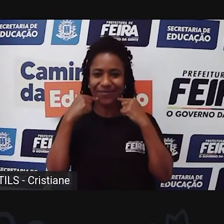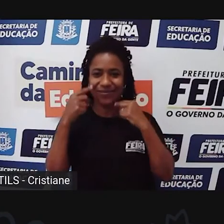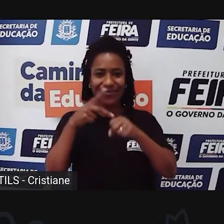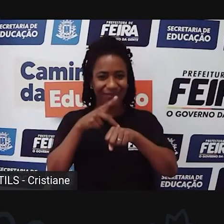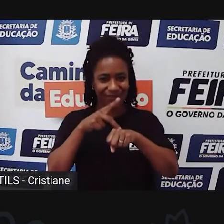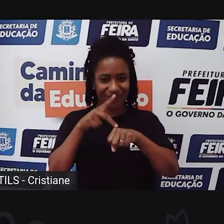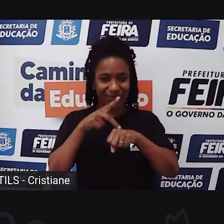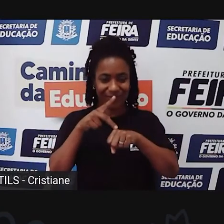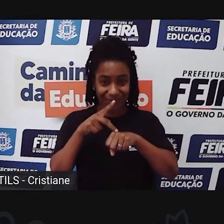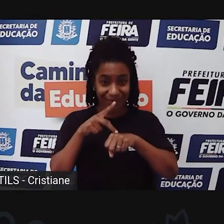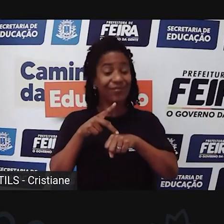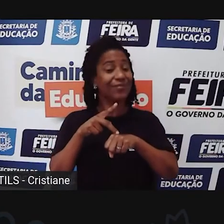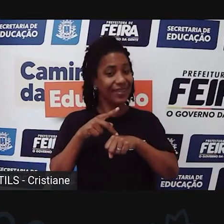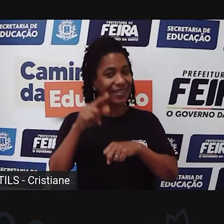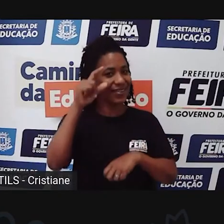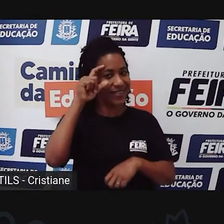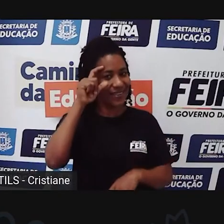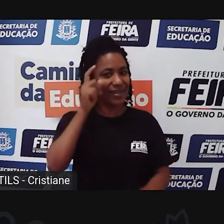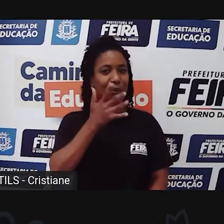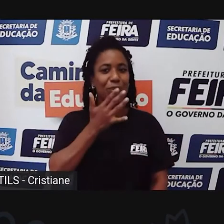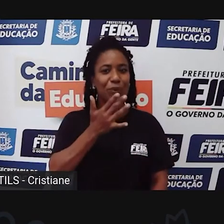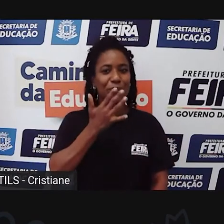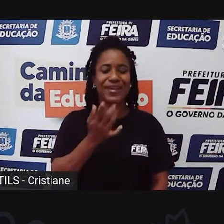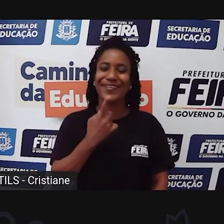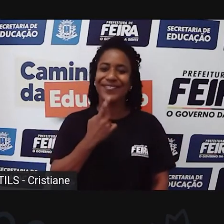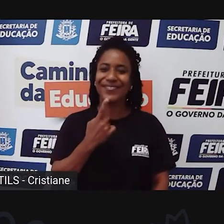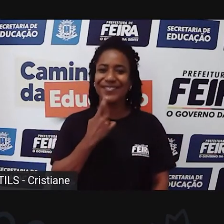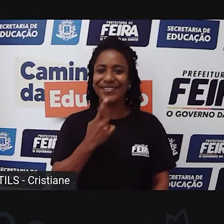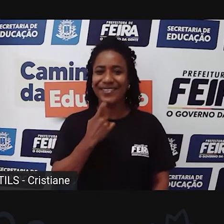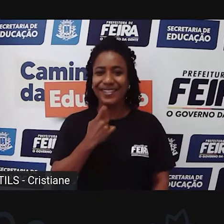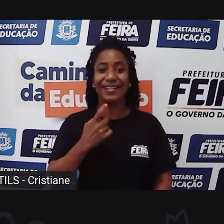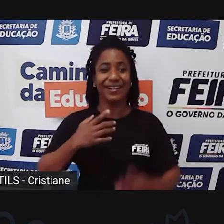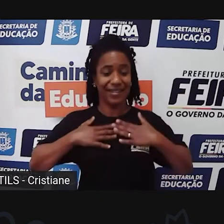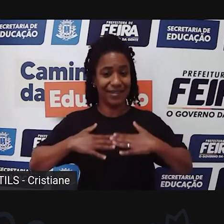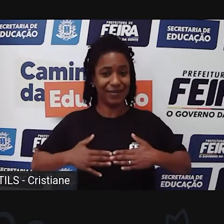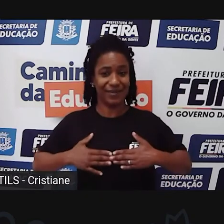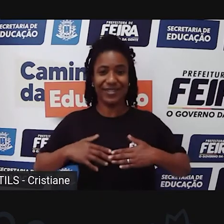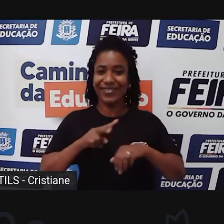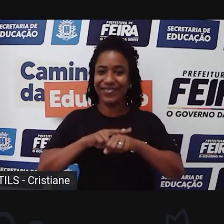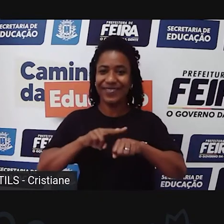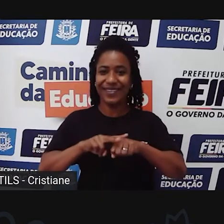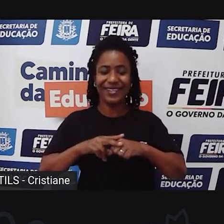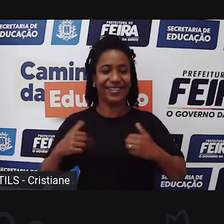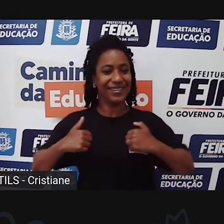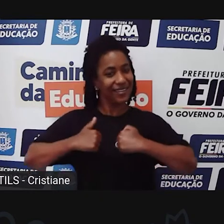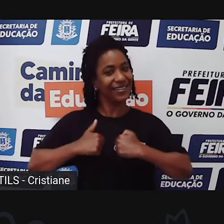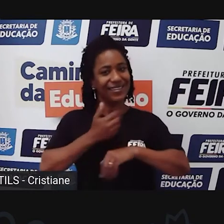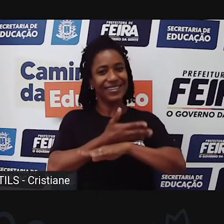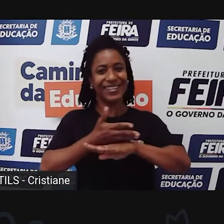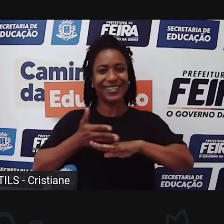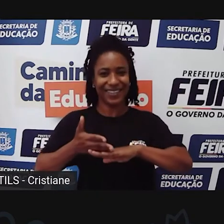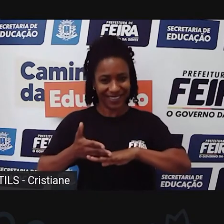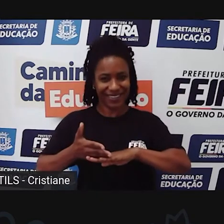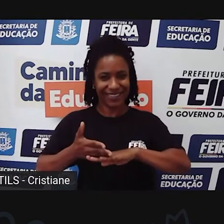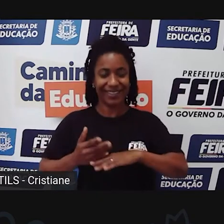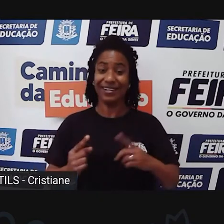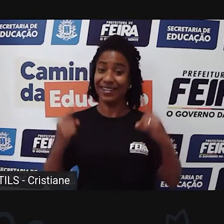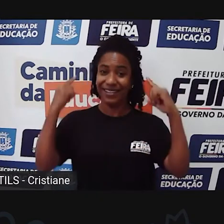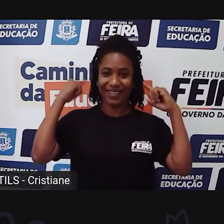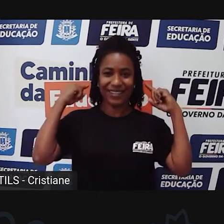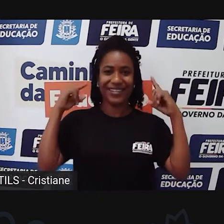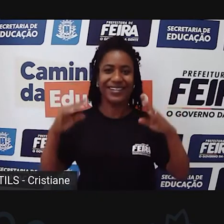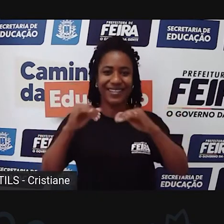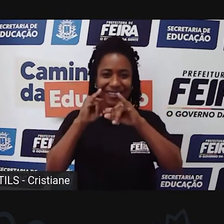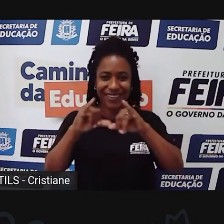do ombro, eu uso um óculos vermelho, tô trajando uma blusa verde, um jaleco branco. Atrás de mim tem o logo, né? Da